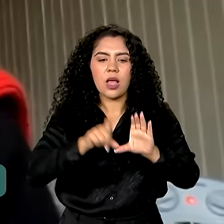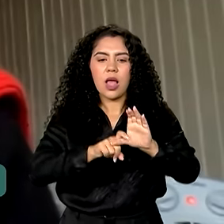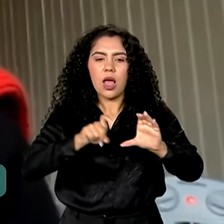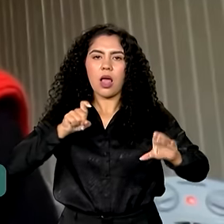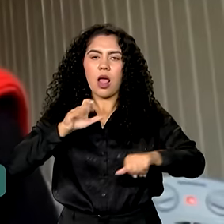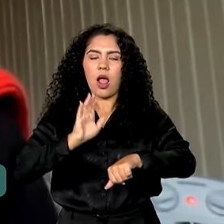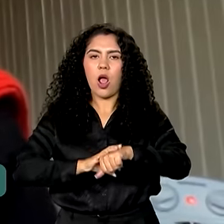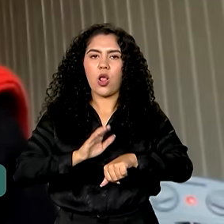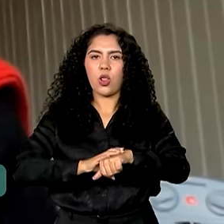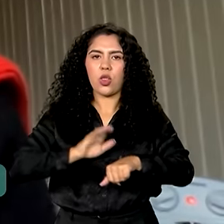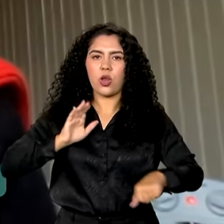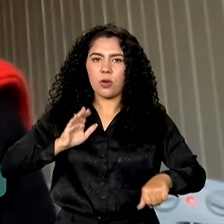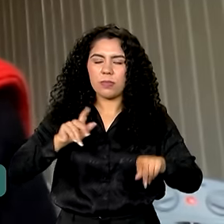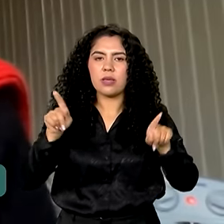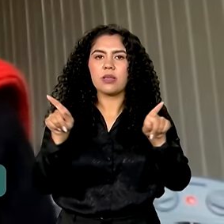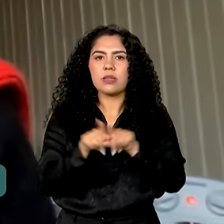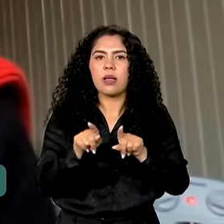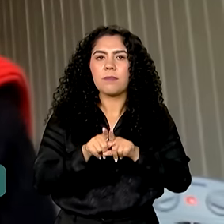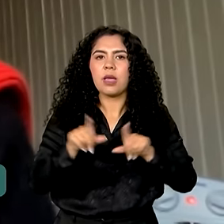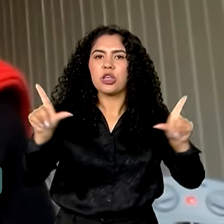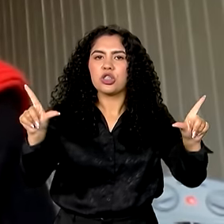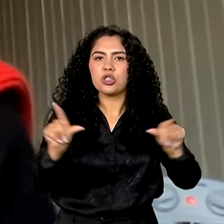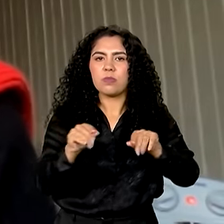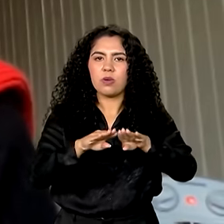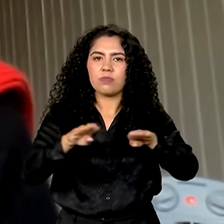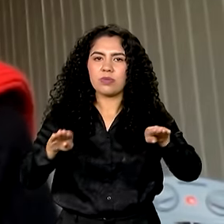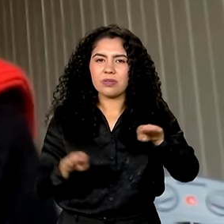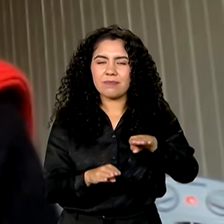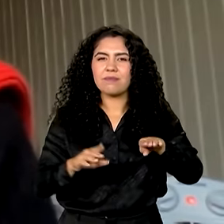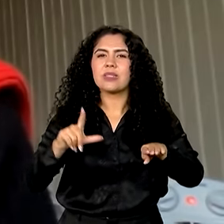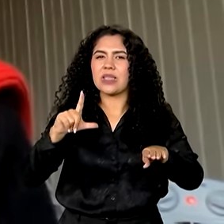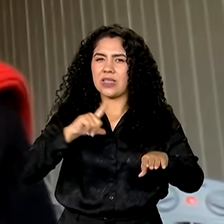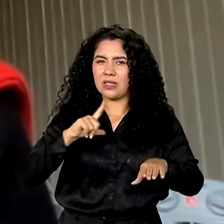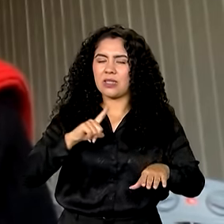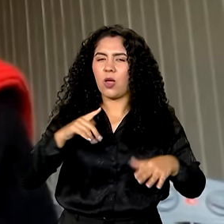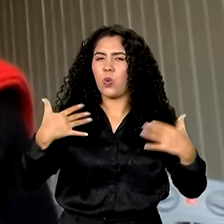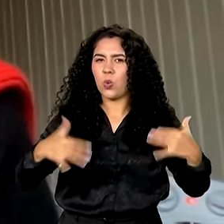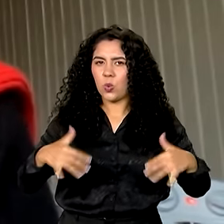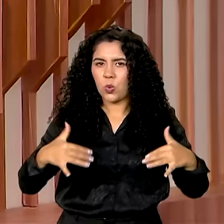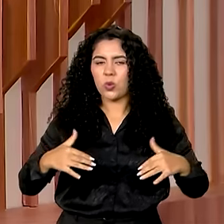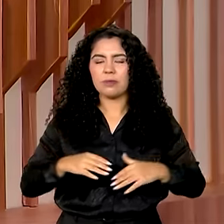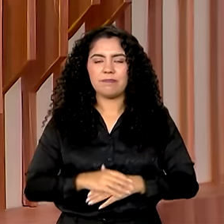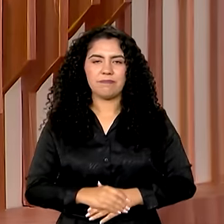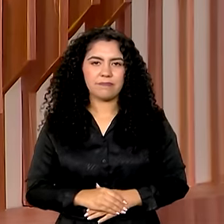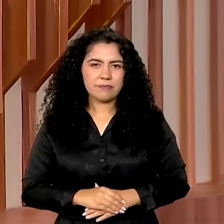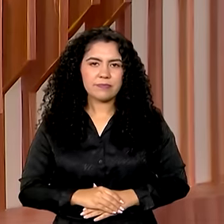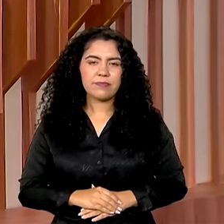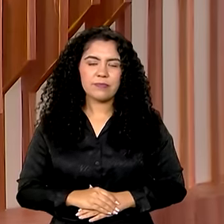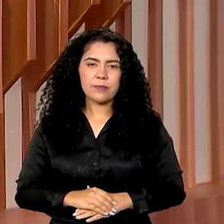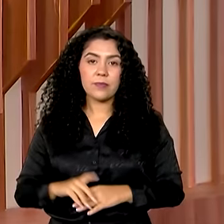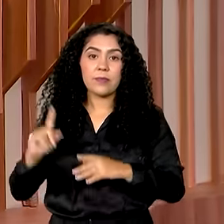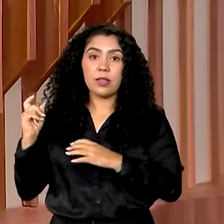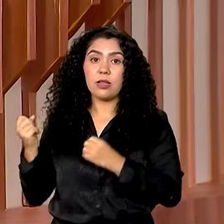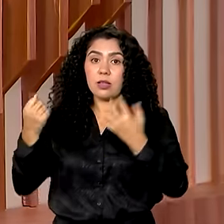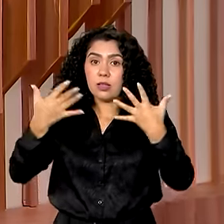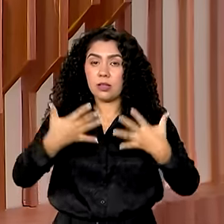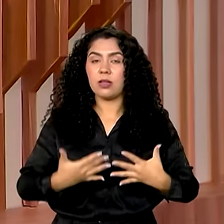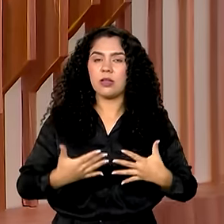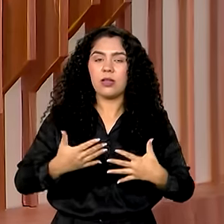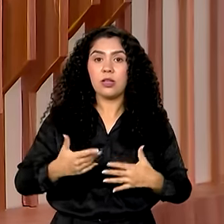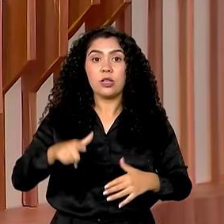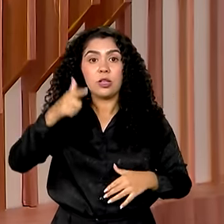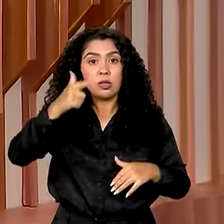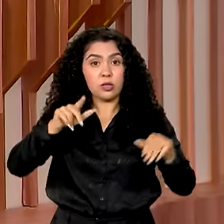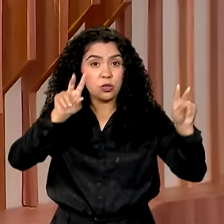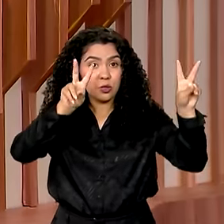e, obviamente, a redução das desigualdades que ainda são muito fortes entre homens e mulheres no campo. E tirar o Brasil novamente